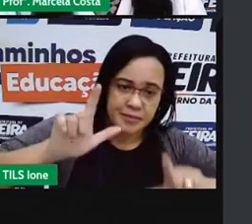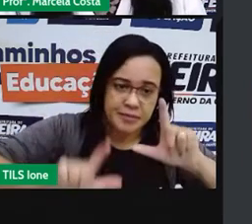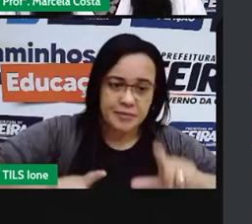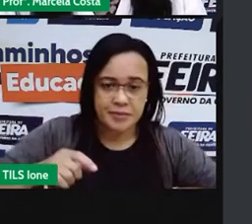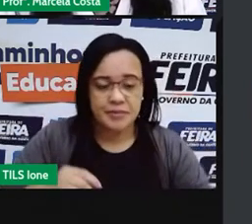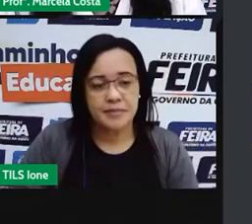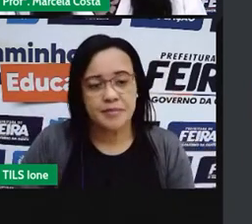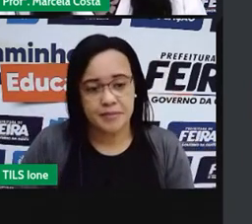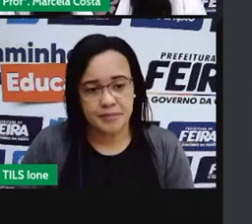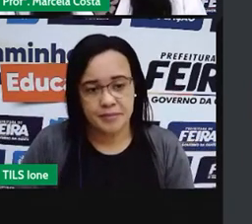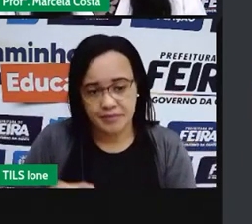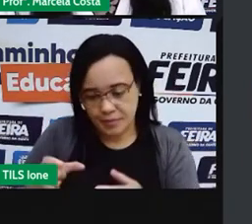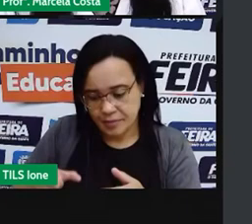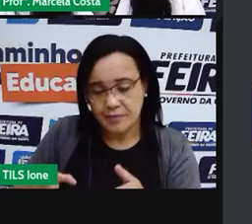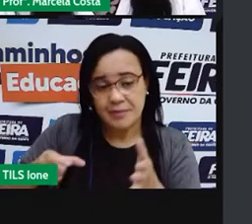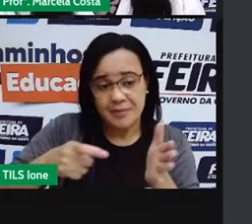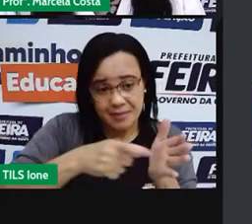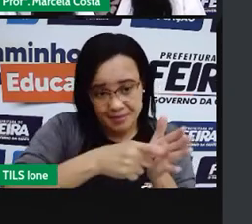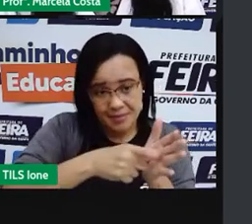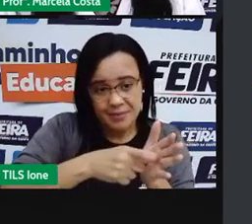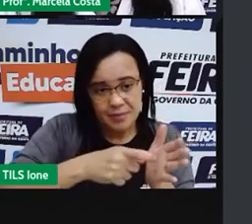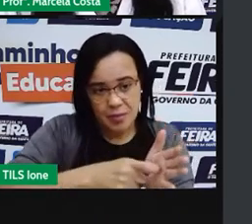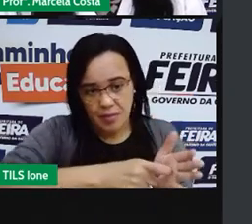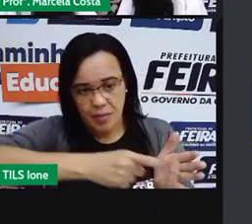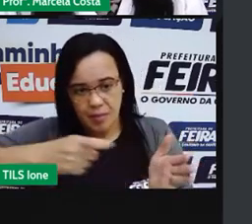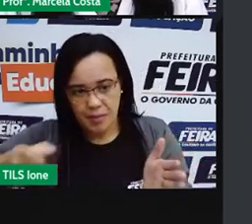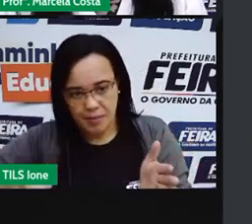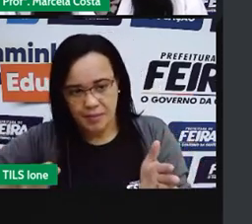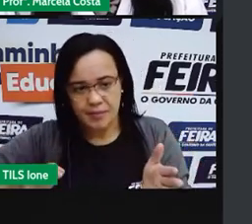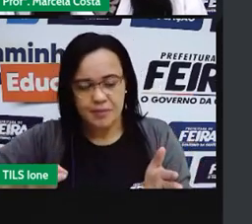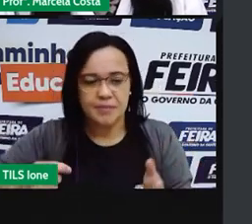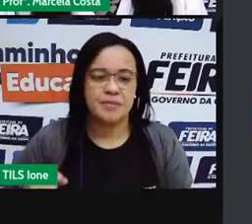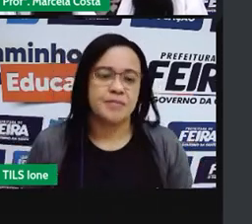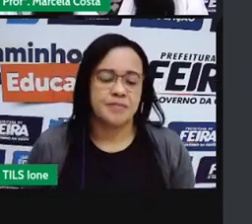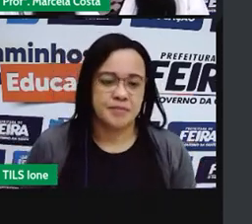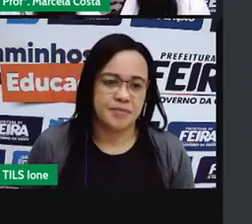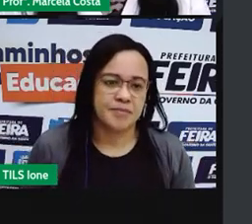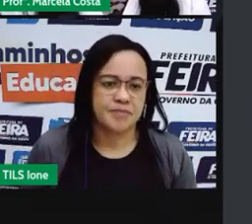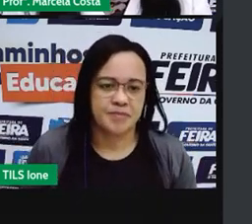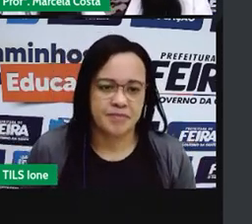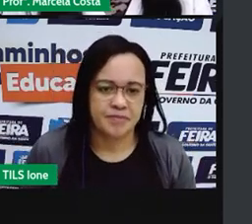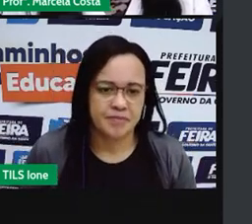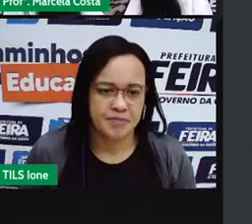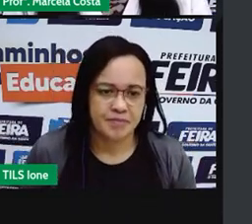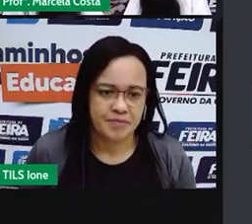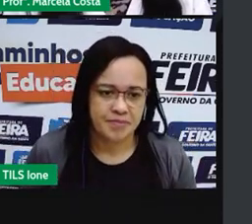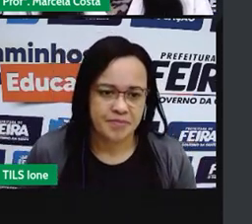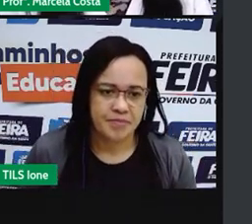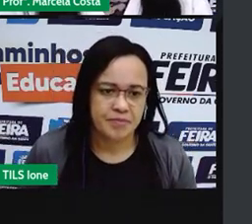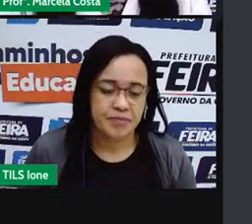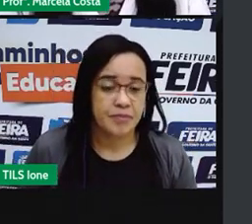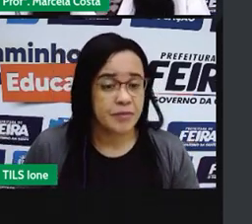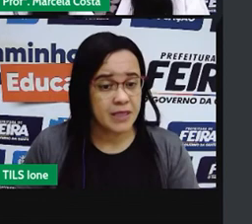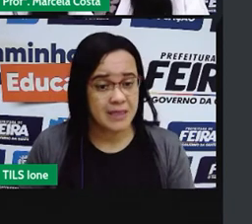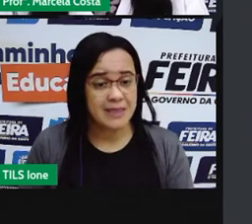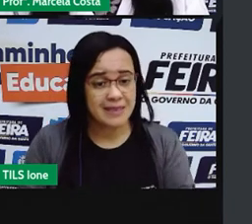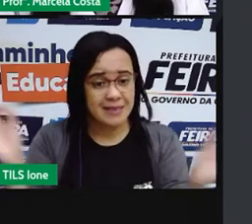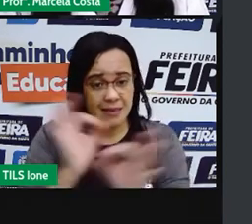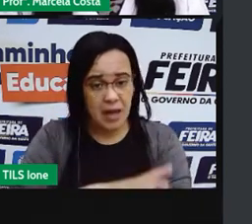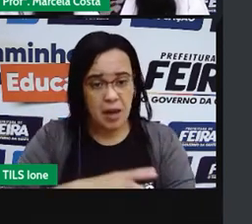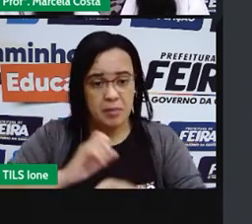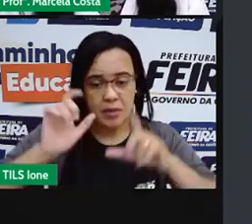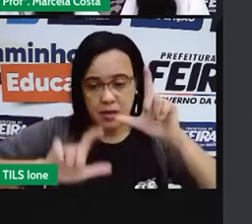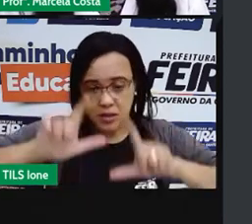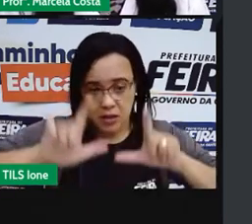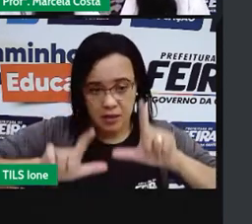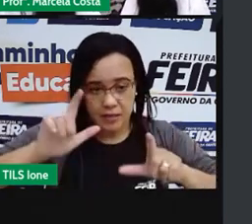está conectada, não a tomada que está conectada. Então, você, quando terminar, retira aí a